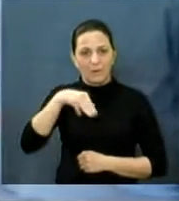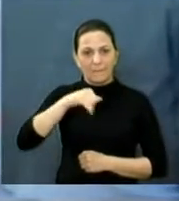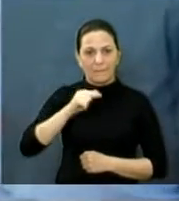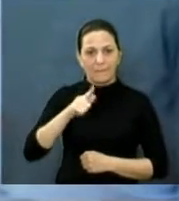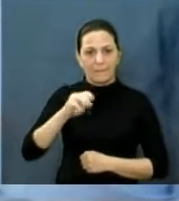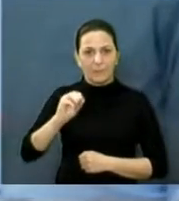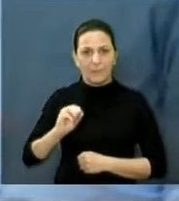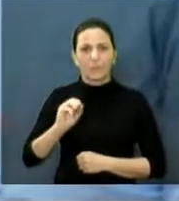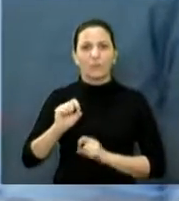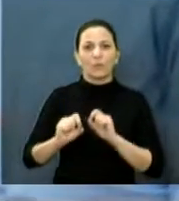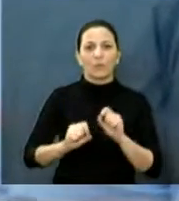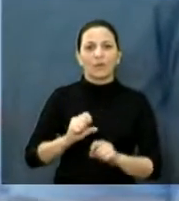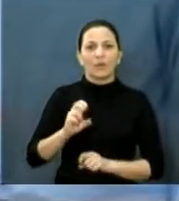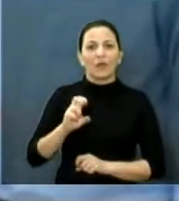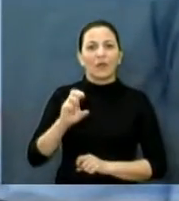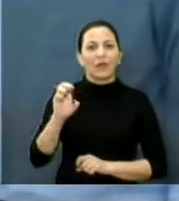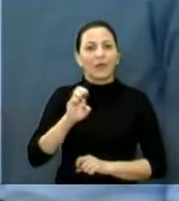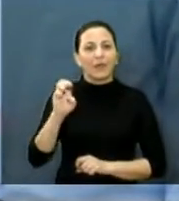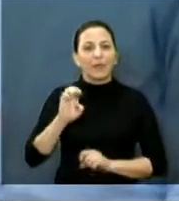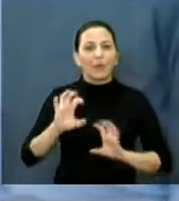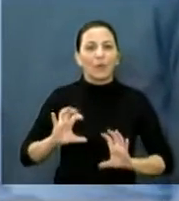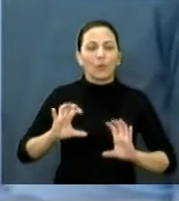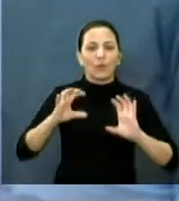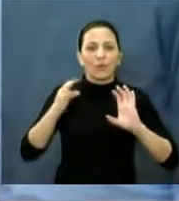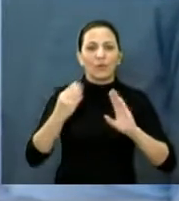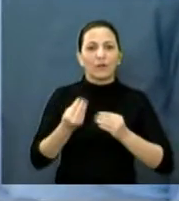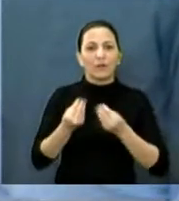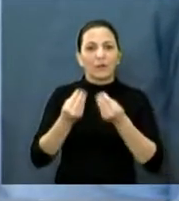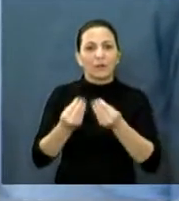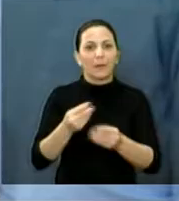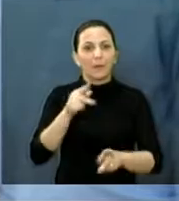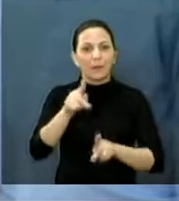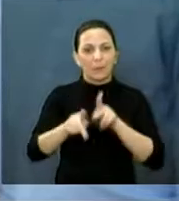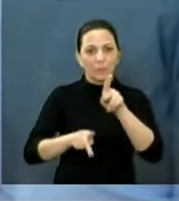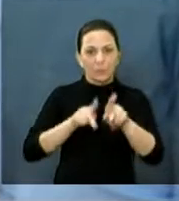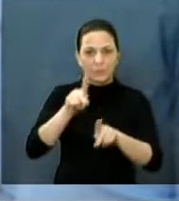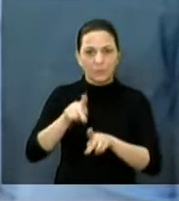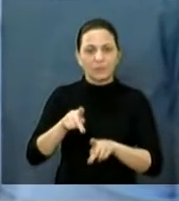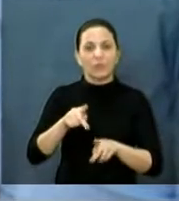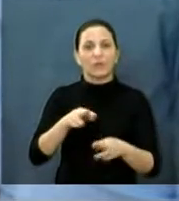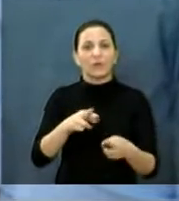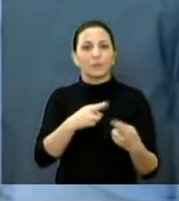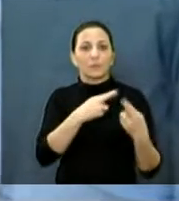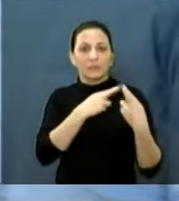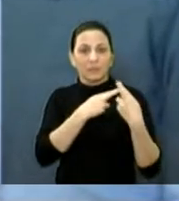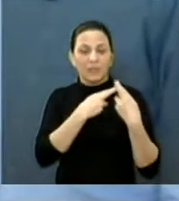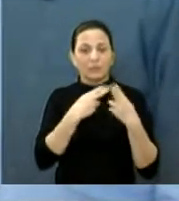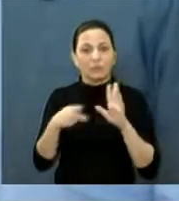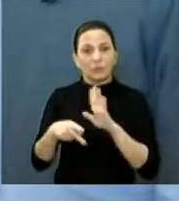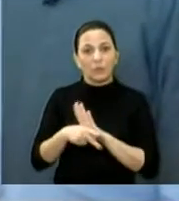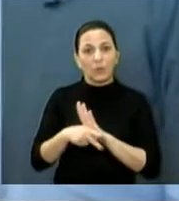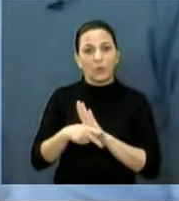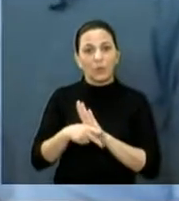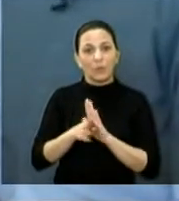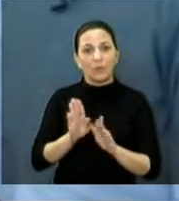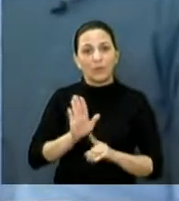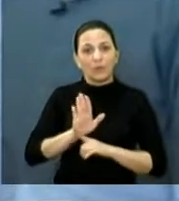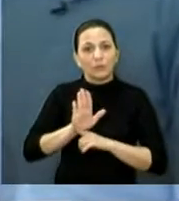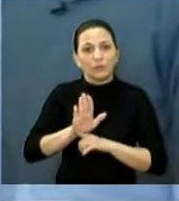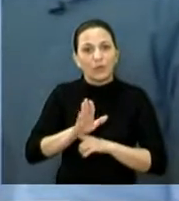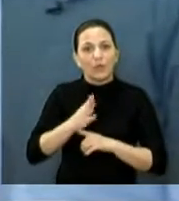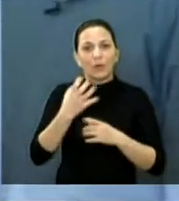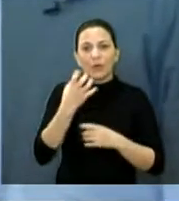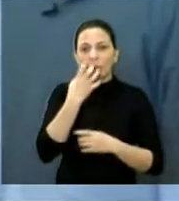do evento e nós levamos até a população no sonho sobre guarda responsável e levamos todo o